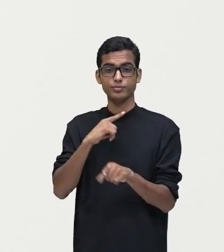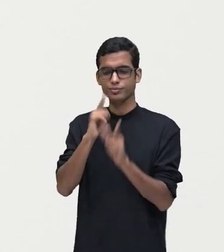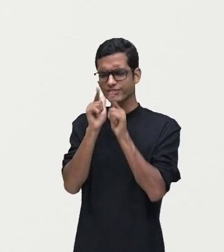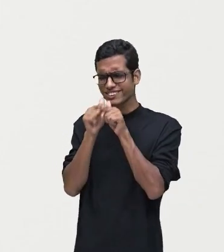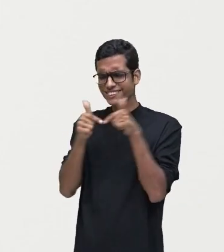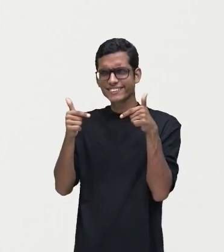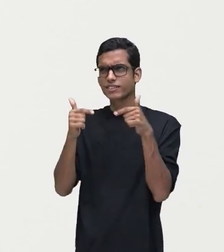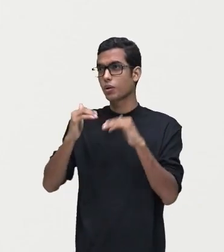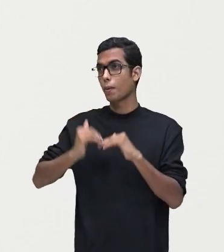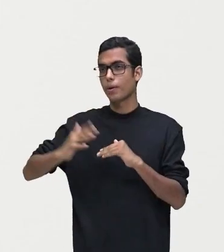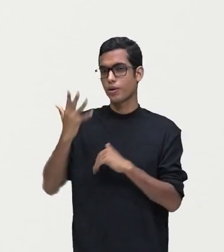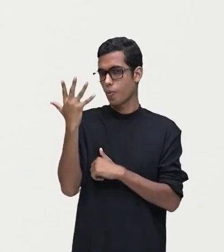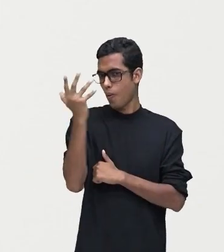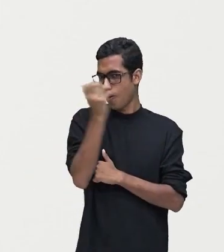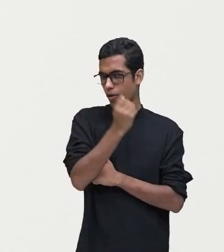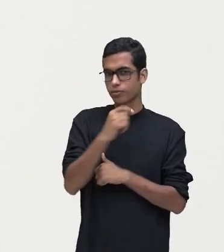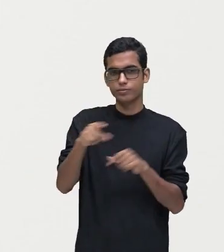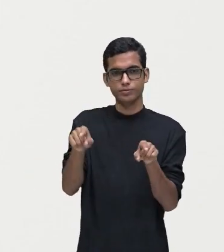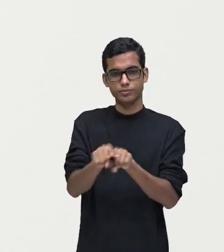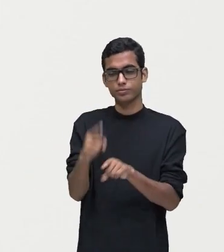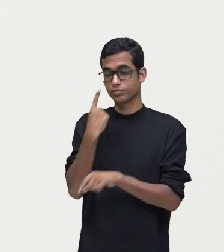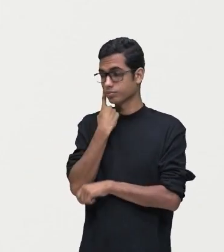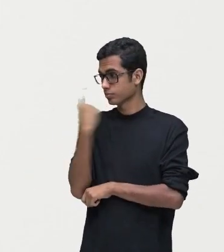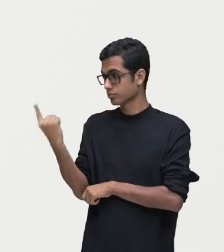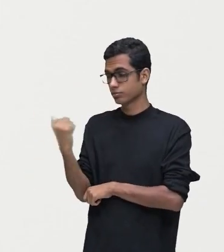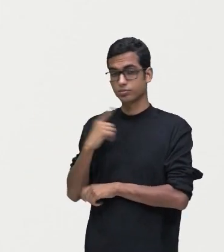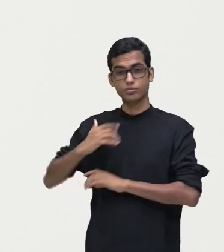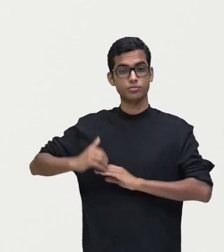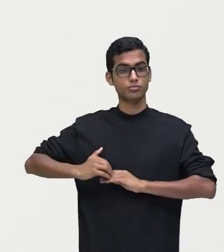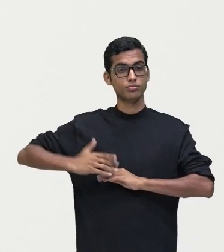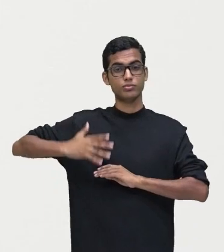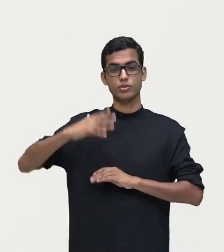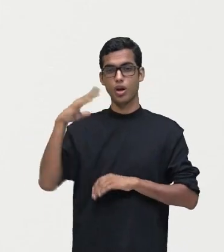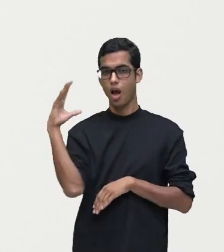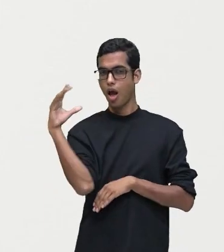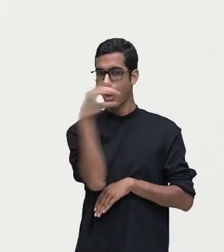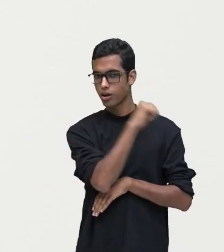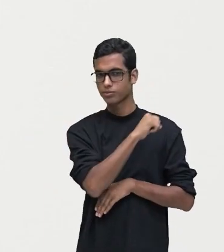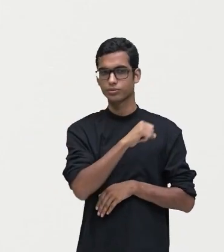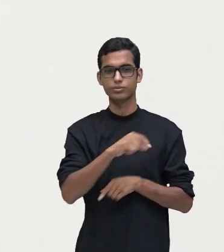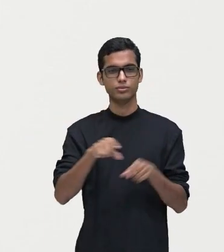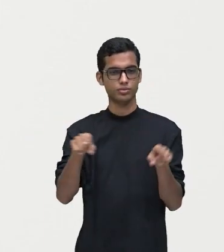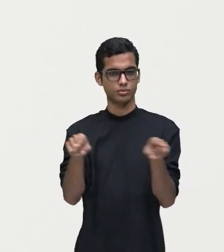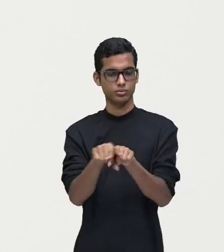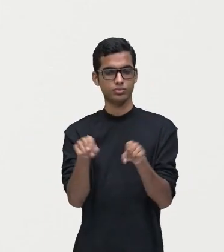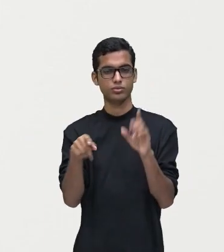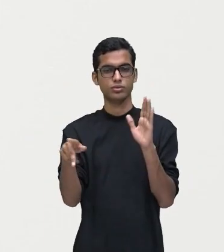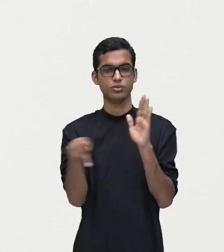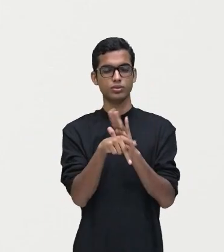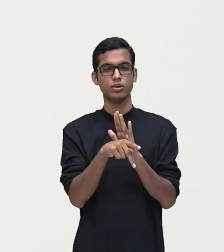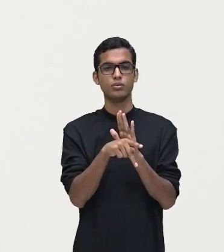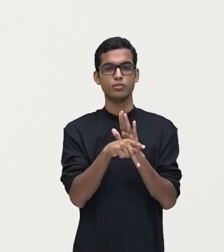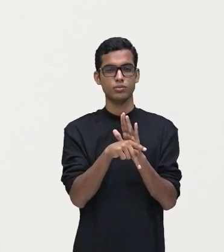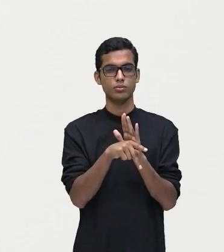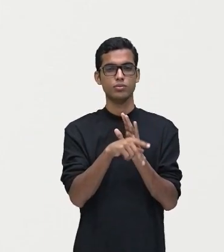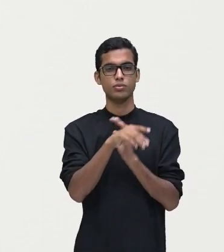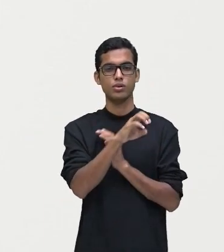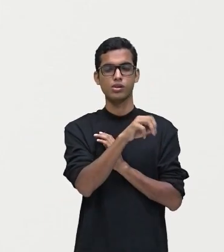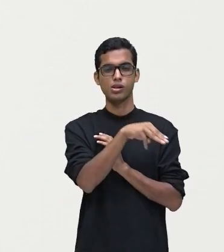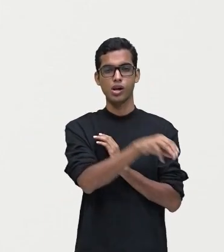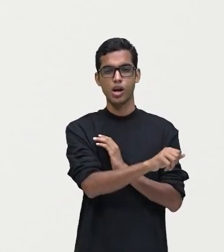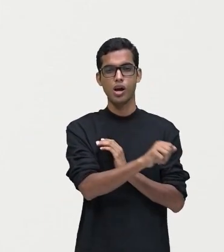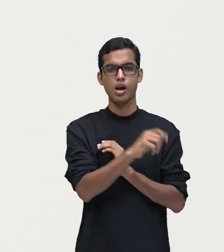Perceba que a Iracema também era mais rápida, olha só, mais rápida que a Ema